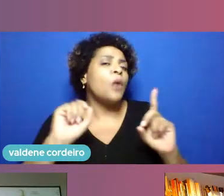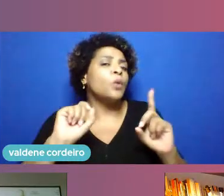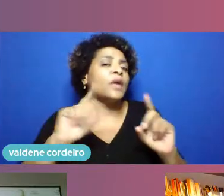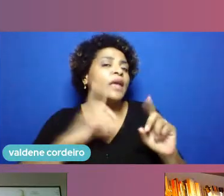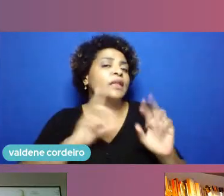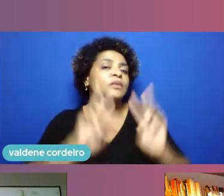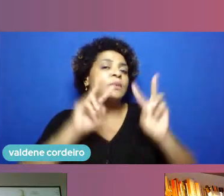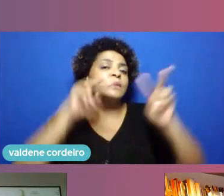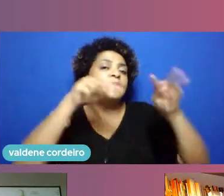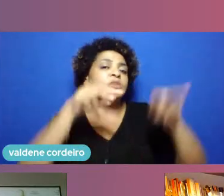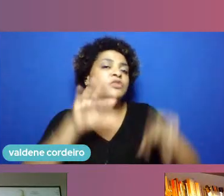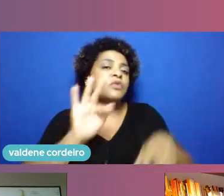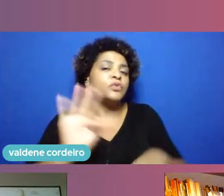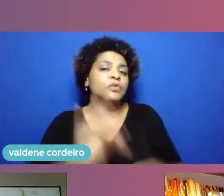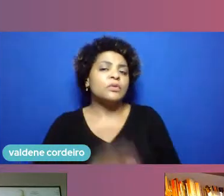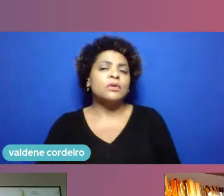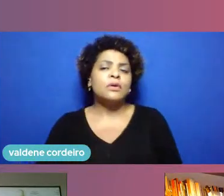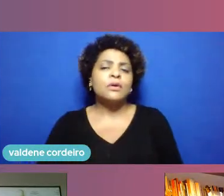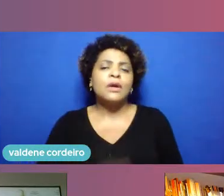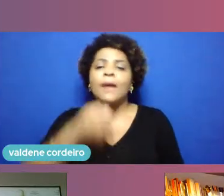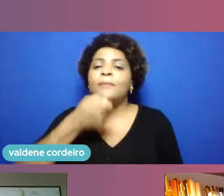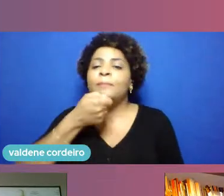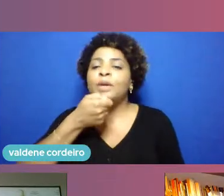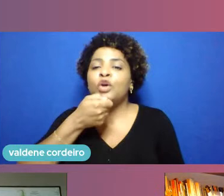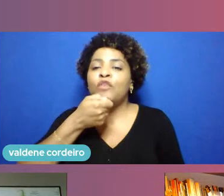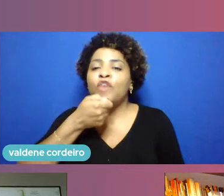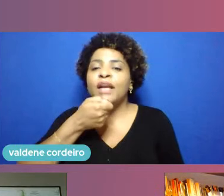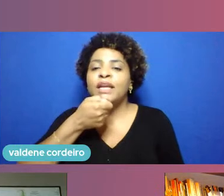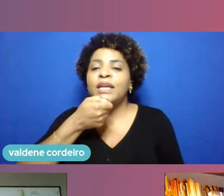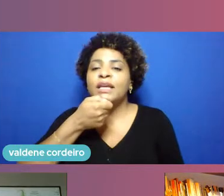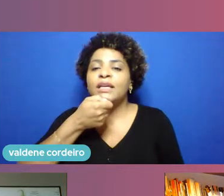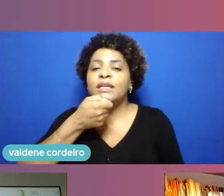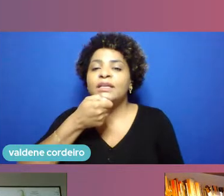eu não estou escutando Luciano alguém